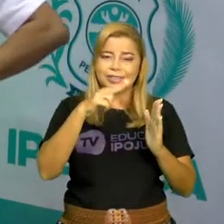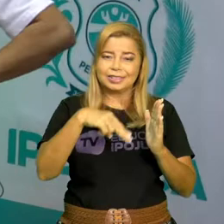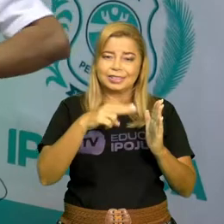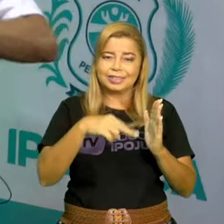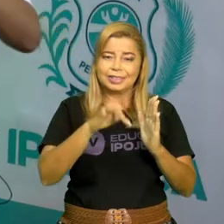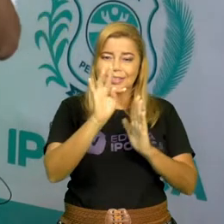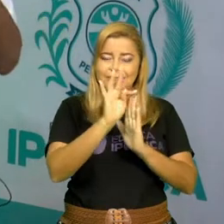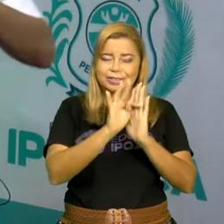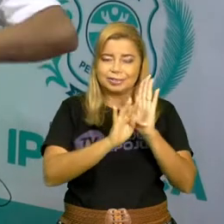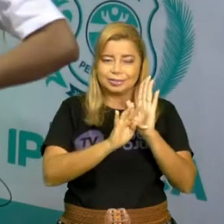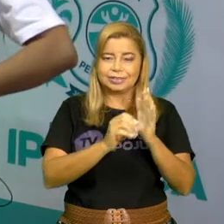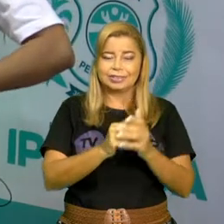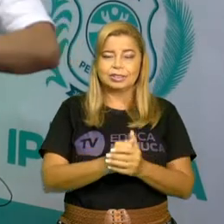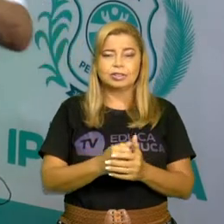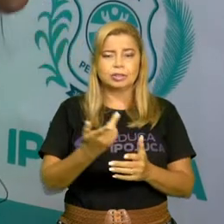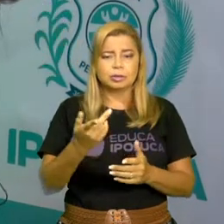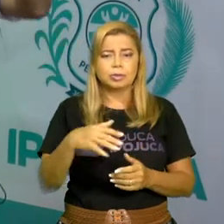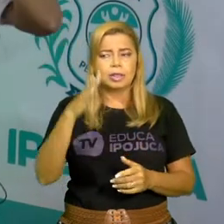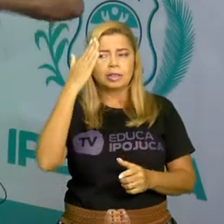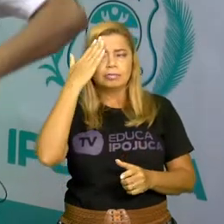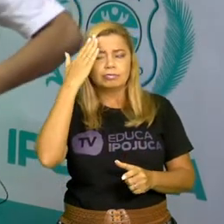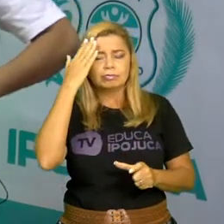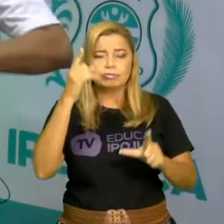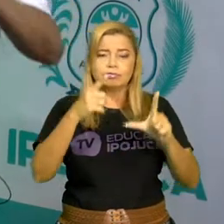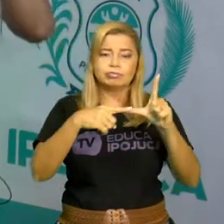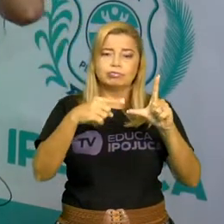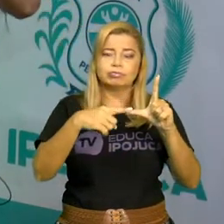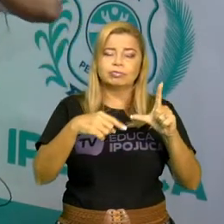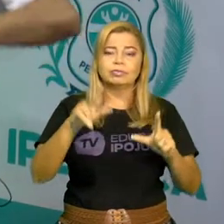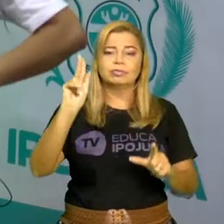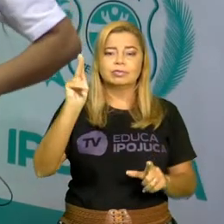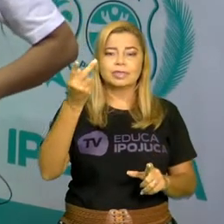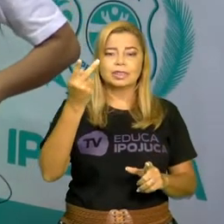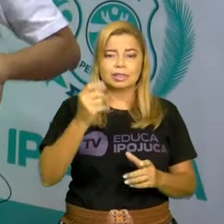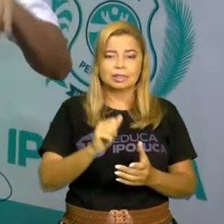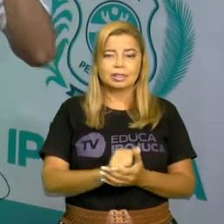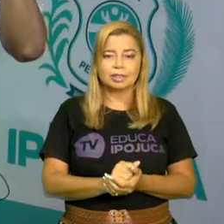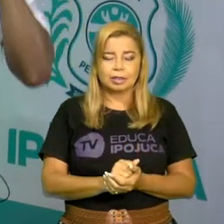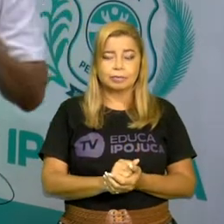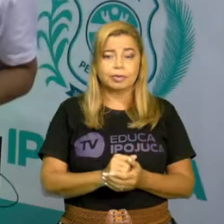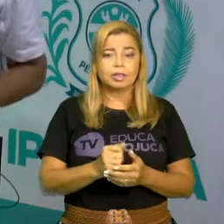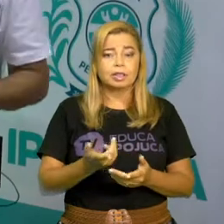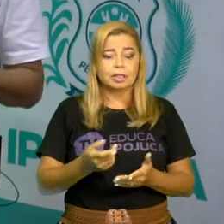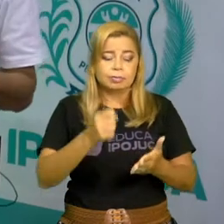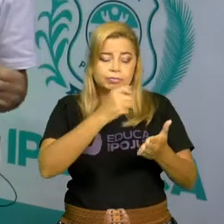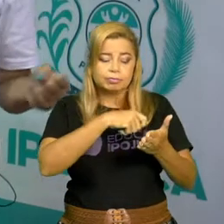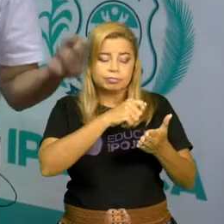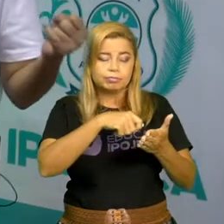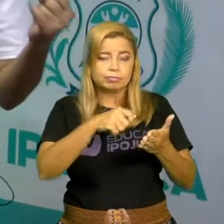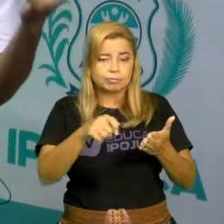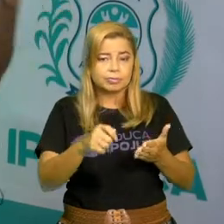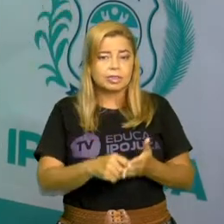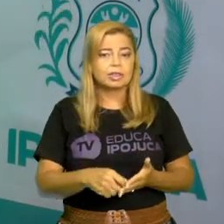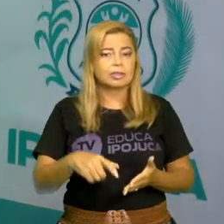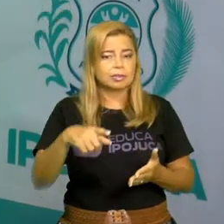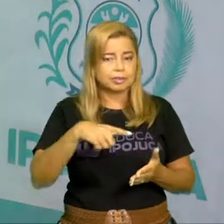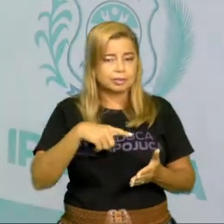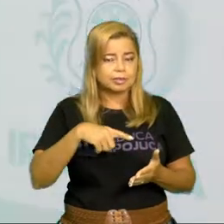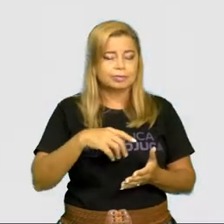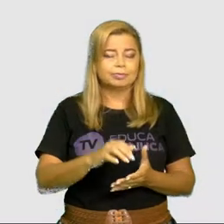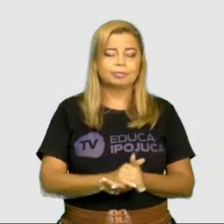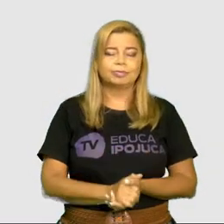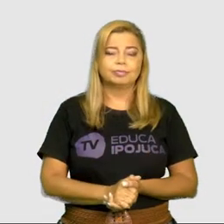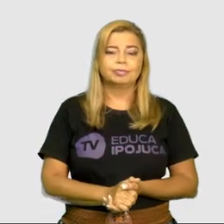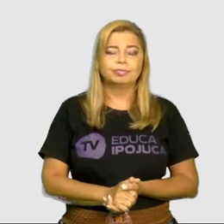sobre a nossa letrinha. Essa letrinha que eu sou não aparece, mas na grafia ele está ali. Vamos lá?